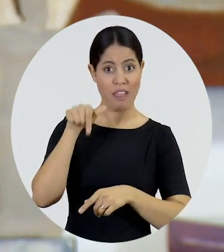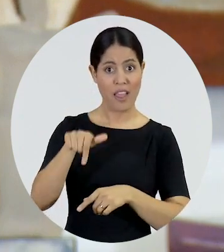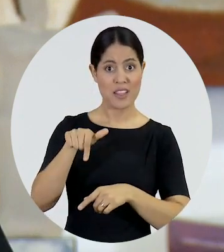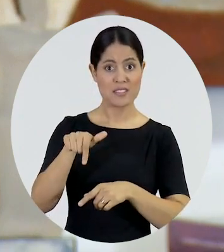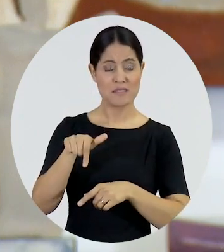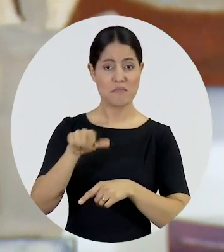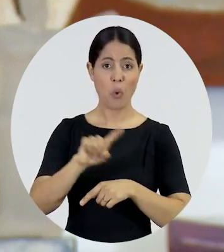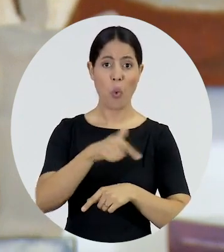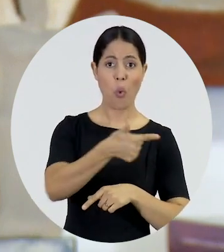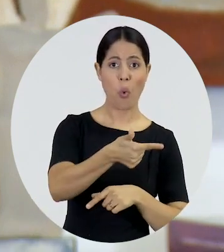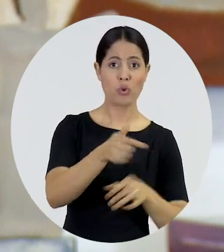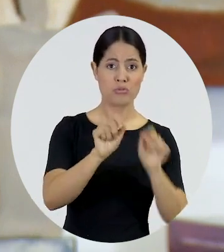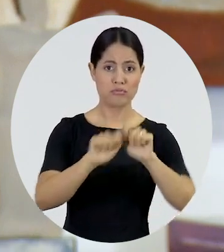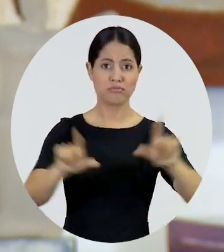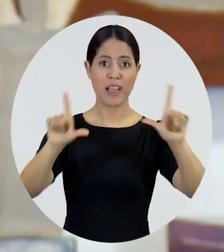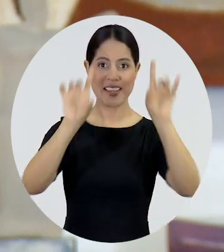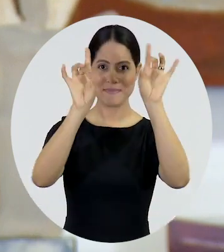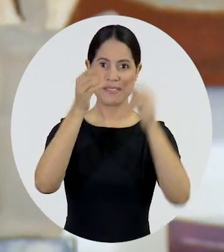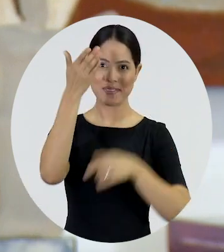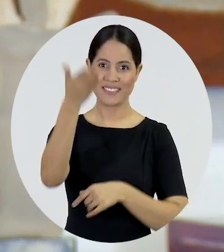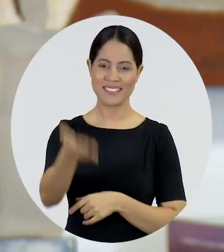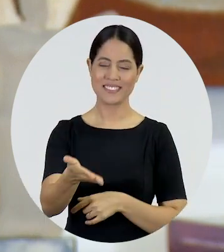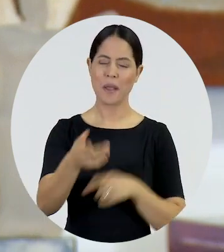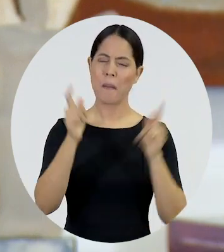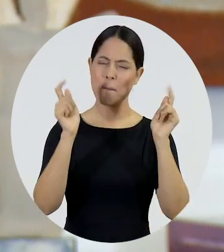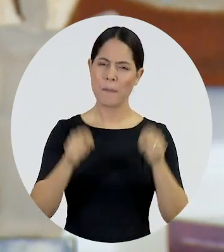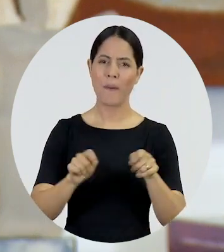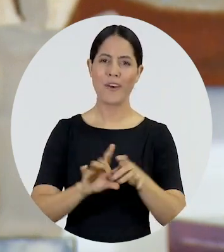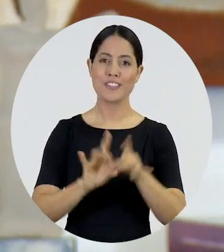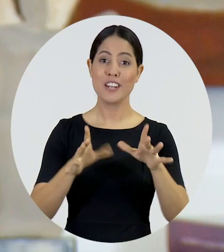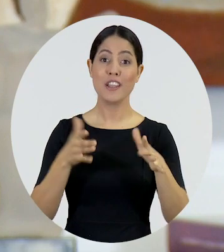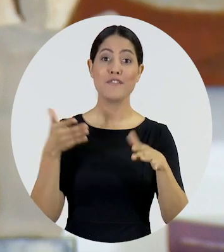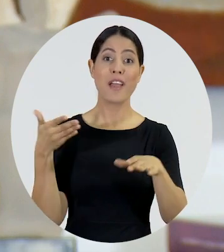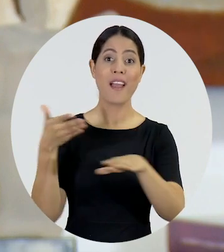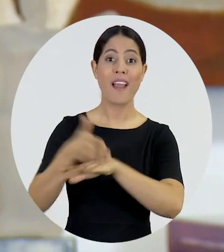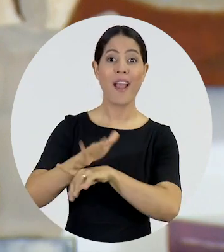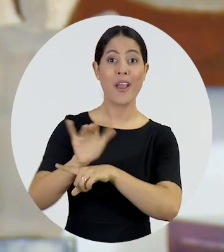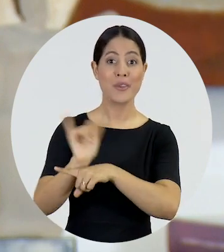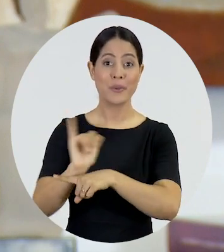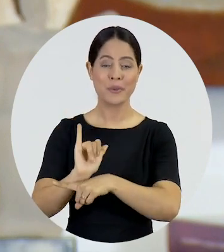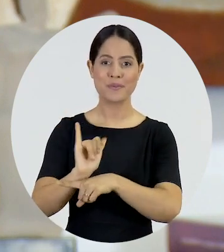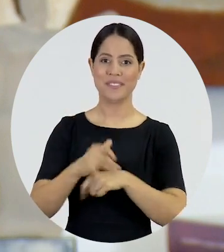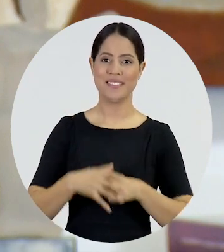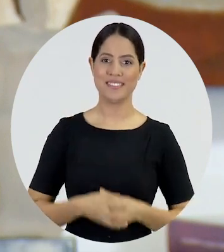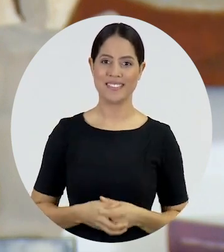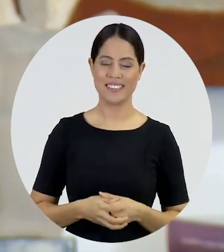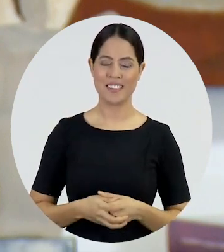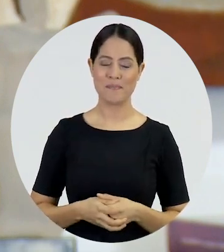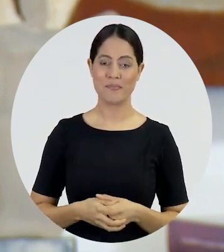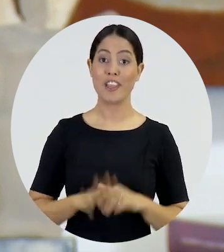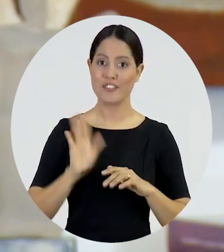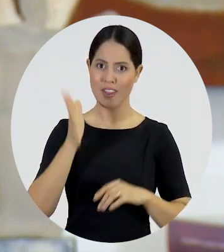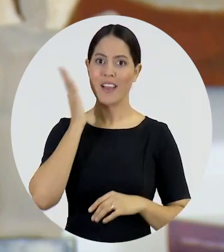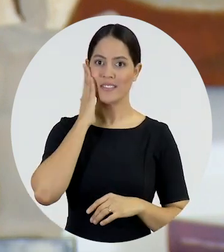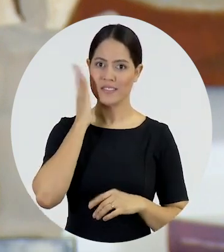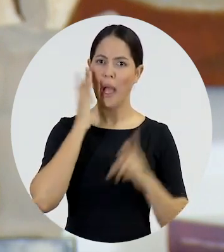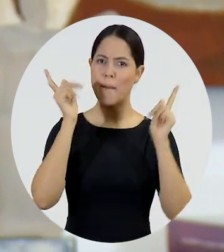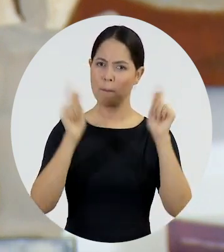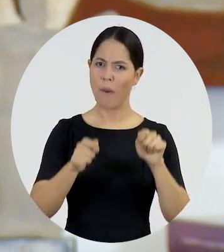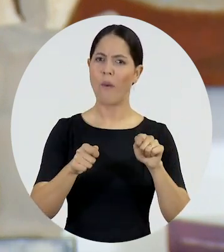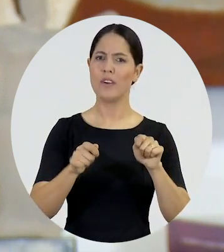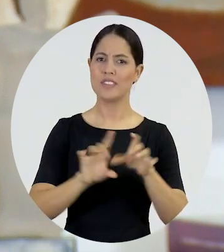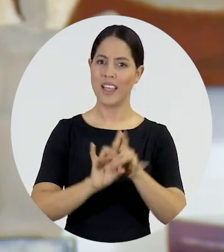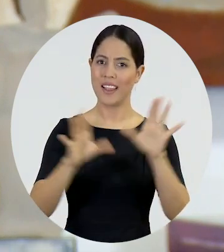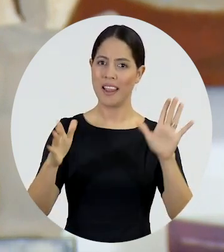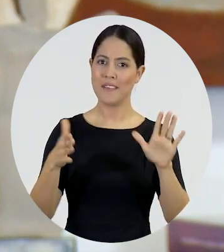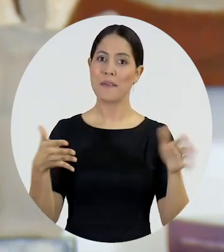este ou outros programas que já preparamos especialmente para você? Corre na nossa página no YouTube. E você também já sabe